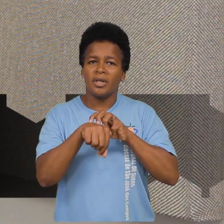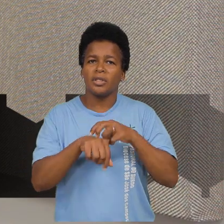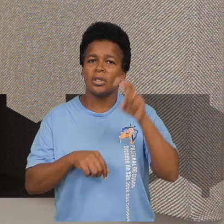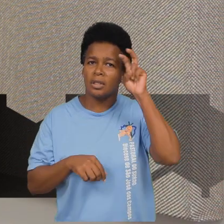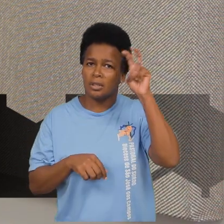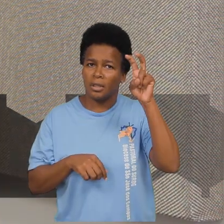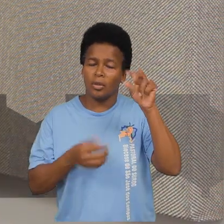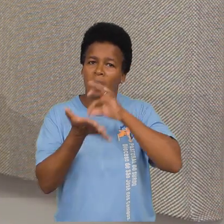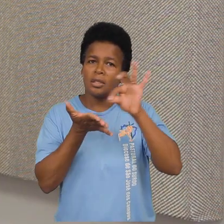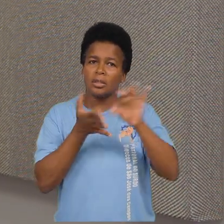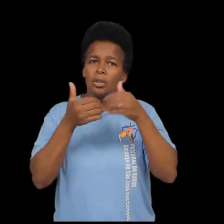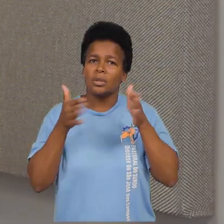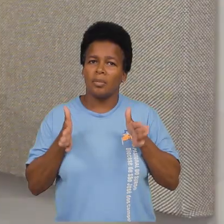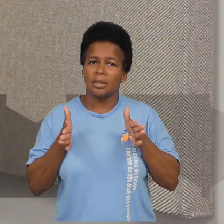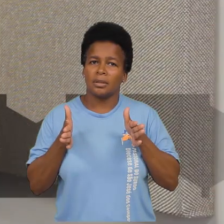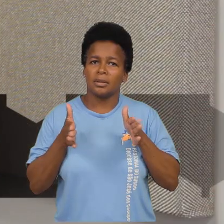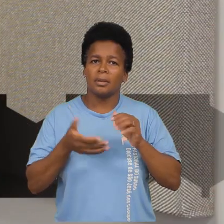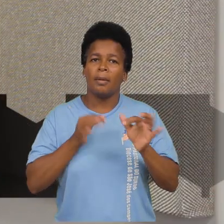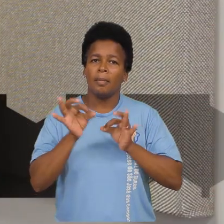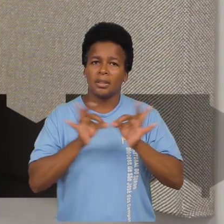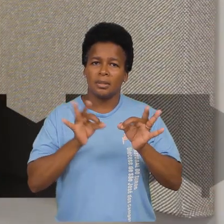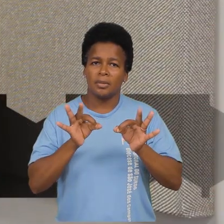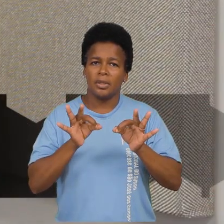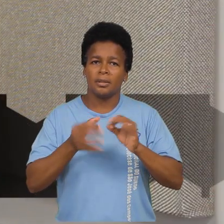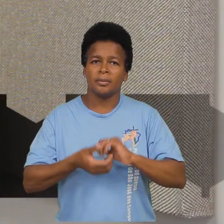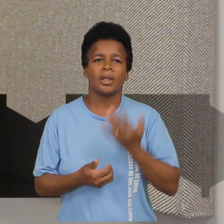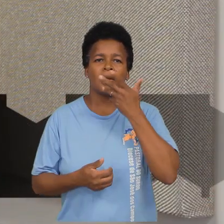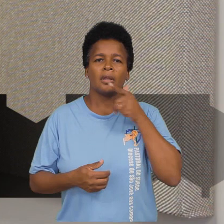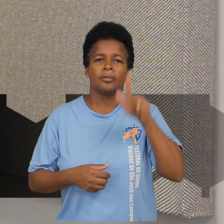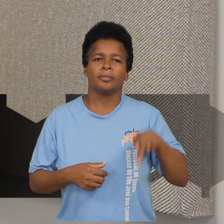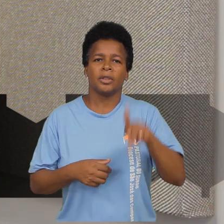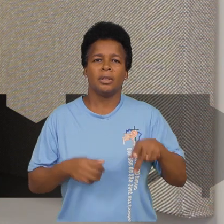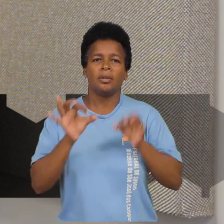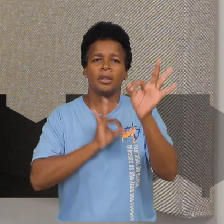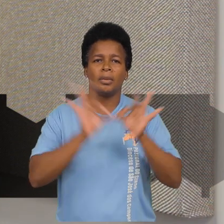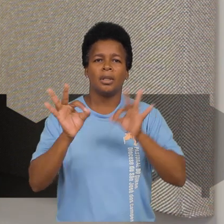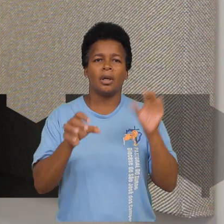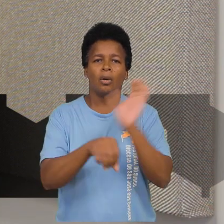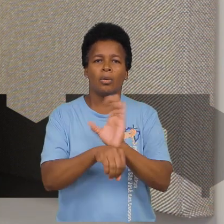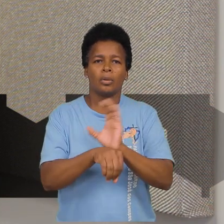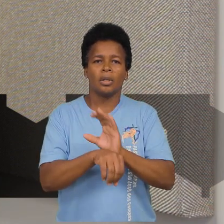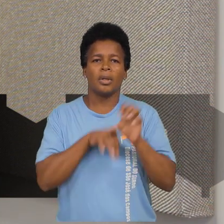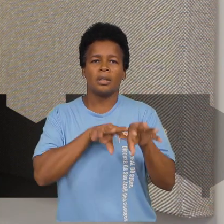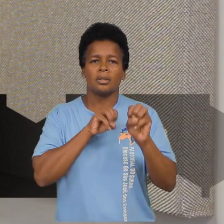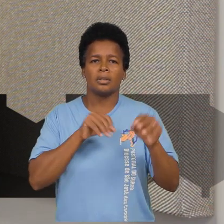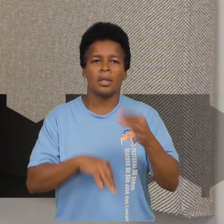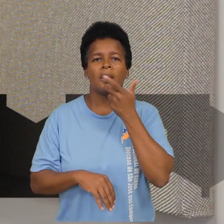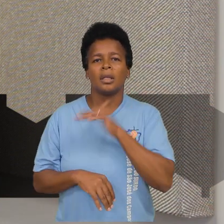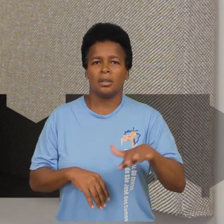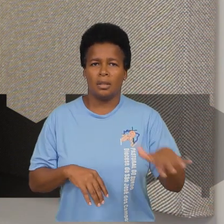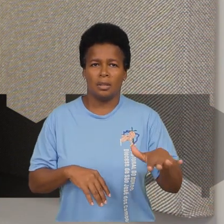estão abertas. Participe! A Rede Infantil está preparando uma formação para evangelizadores de crianças.